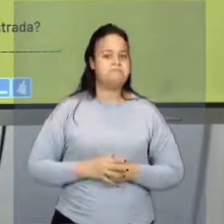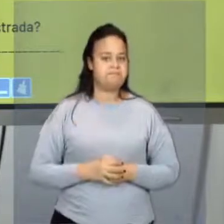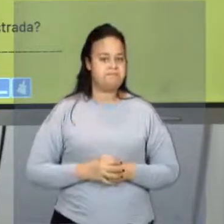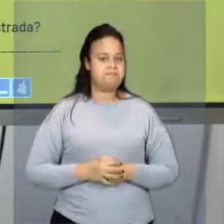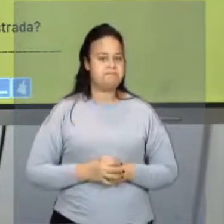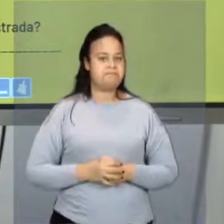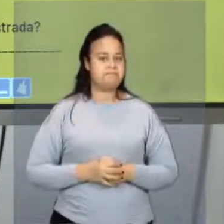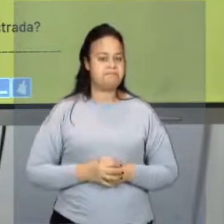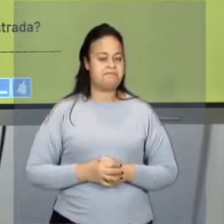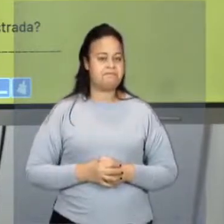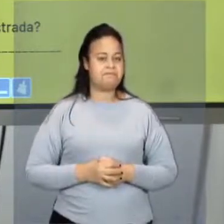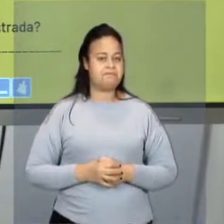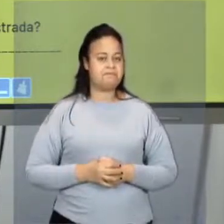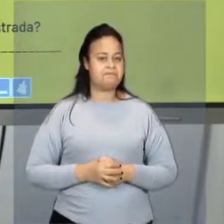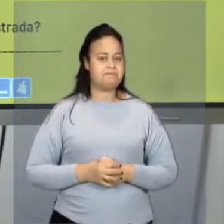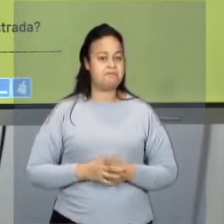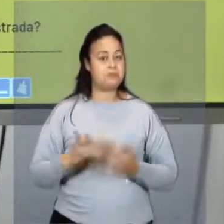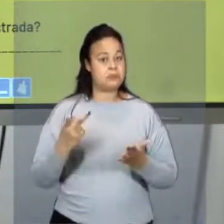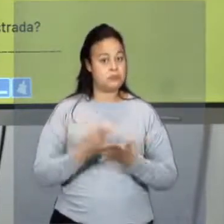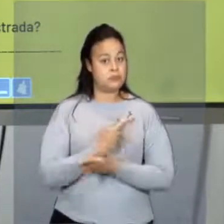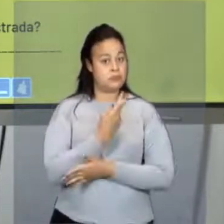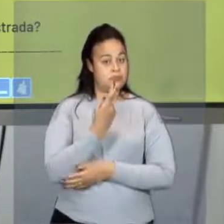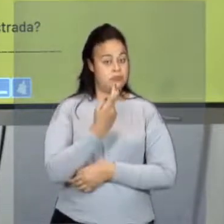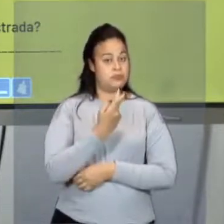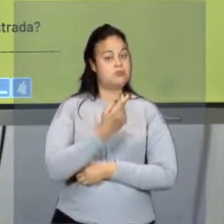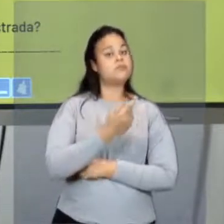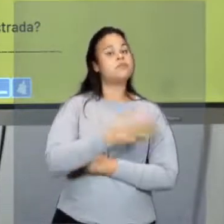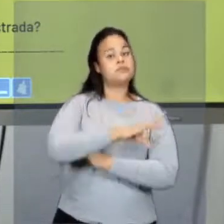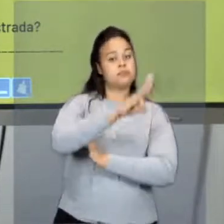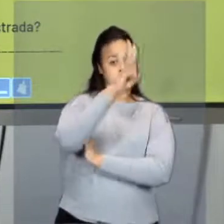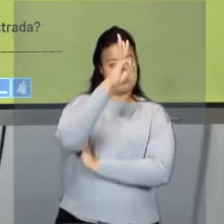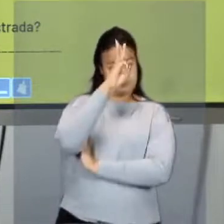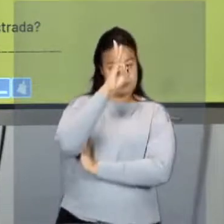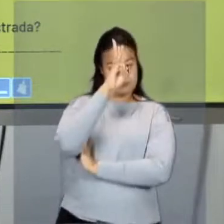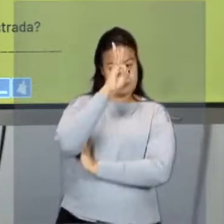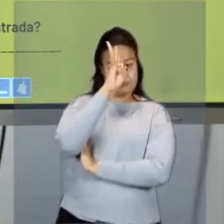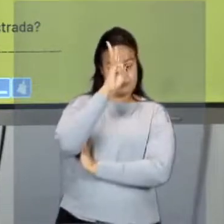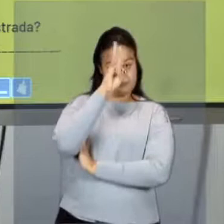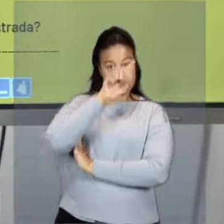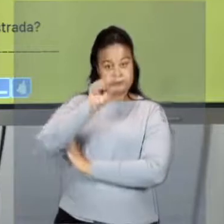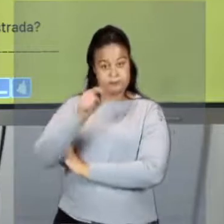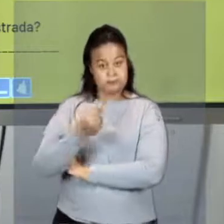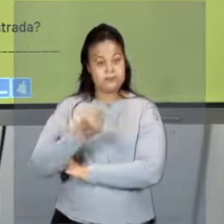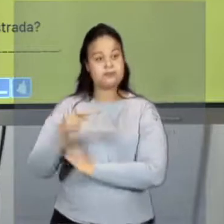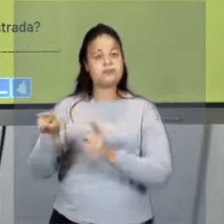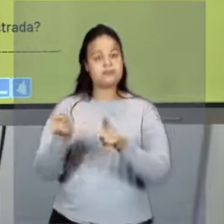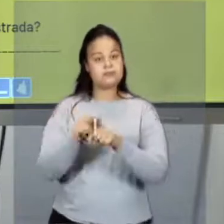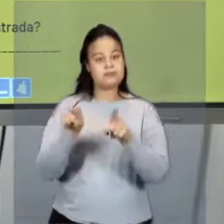na terça-feira e também